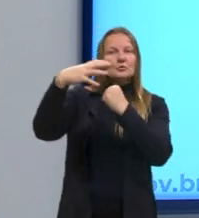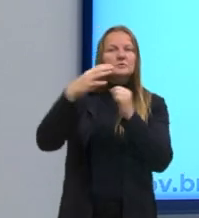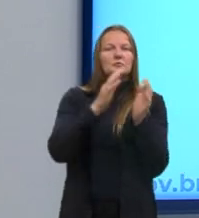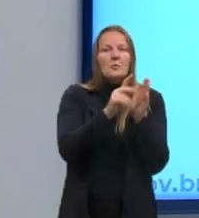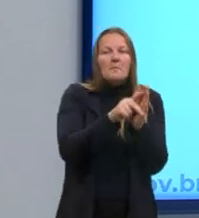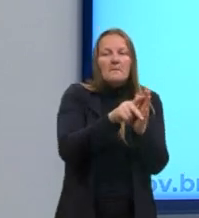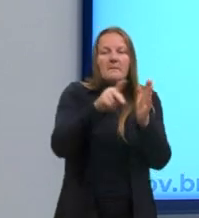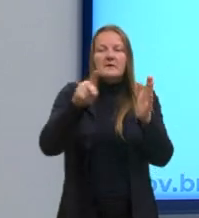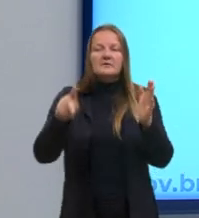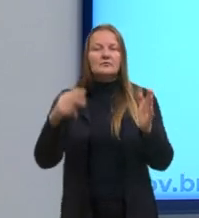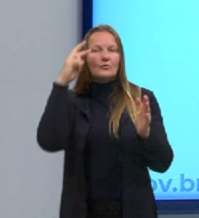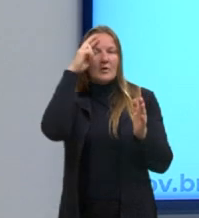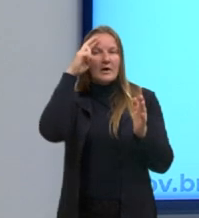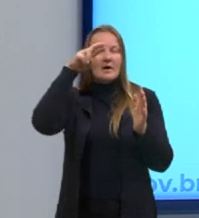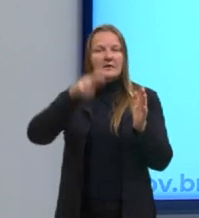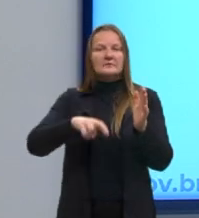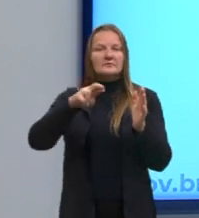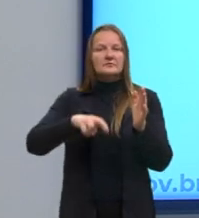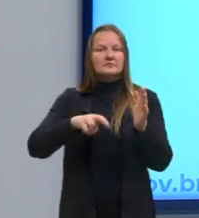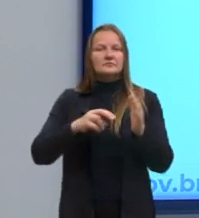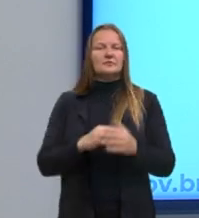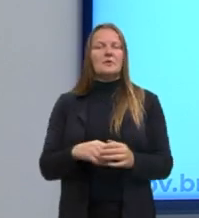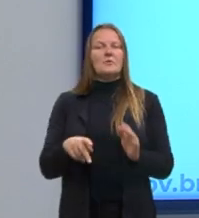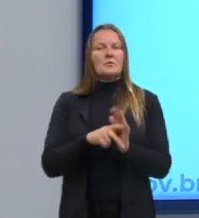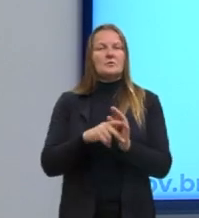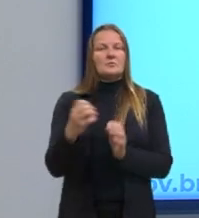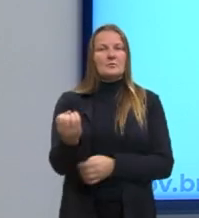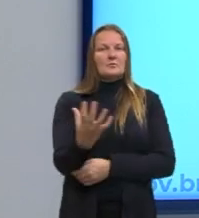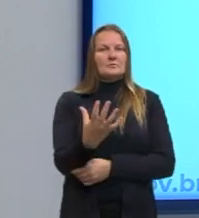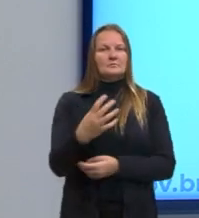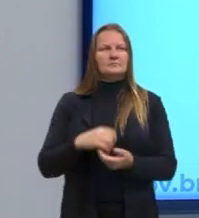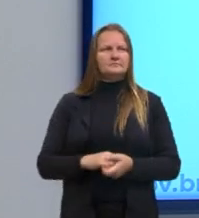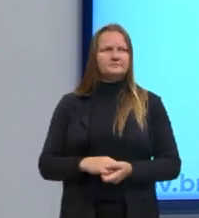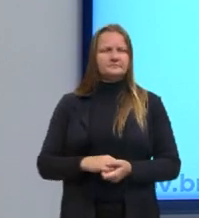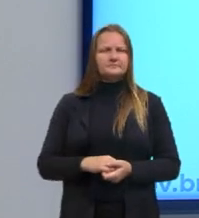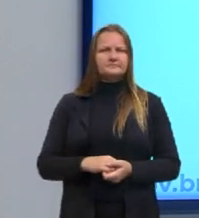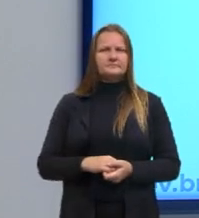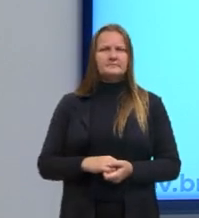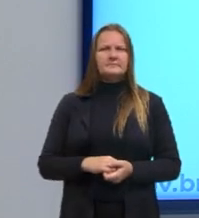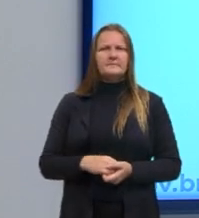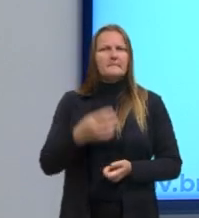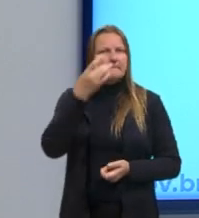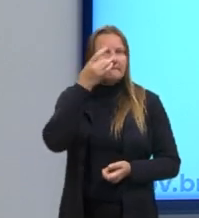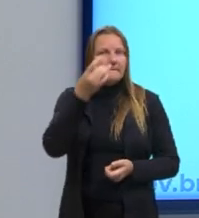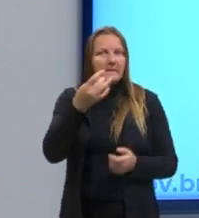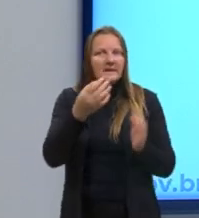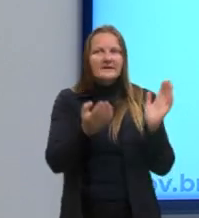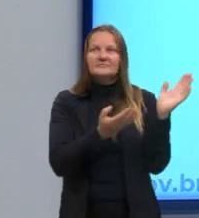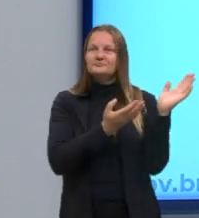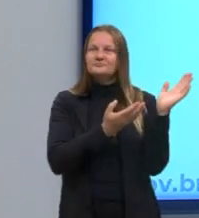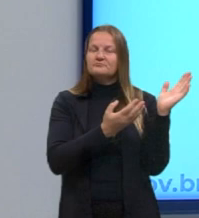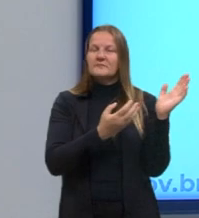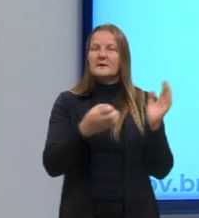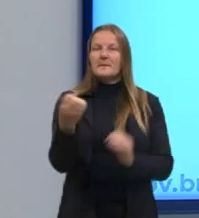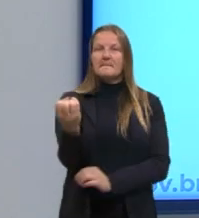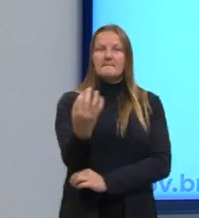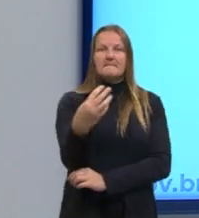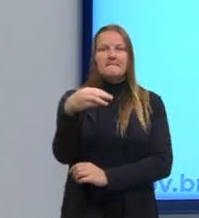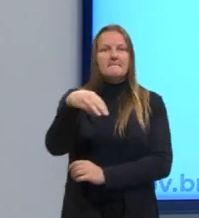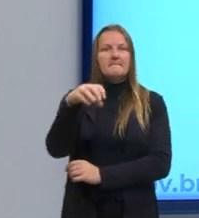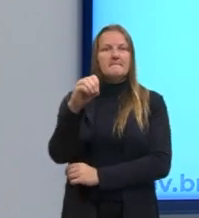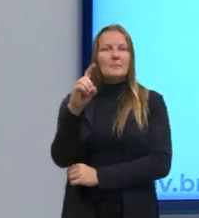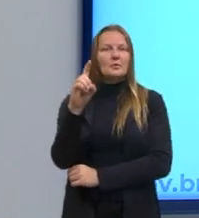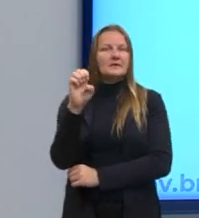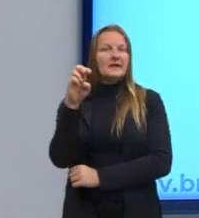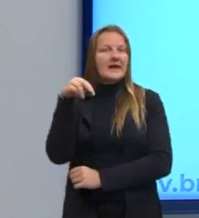racional, da chamada racionalidade moderna. Então, olha só, aquilo que nós falávamos antes, né? O período moderno vem desse